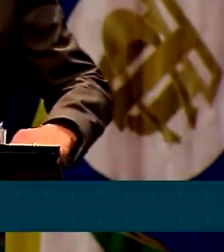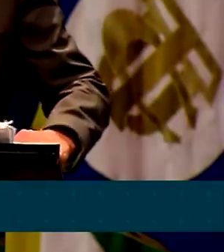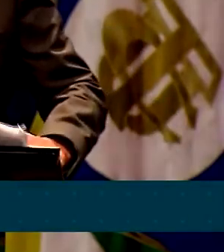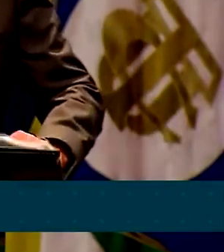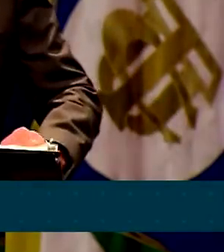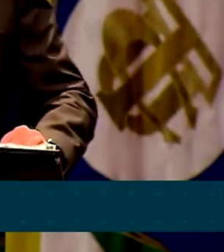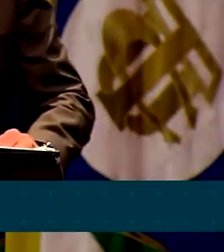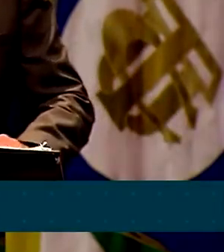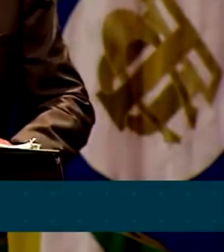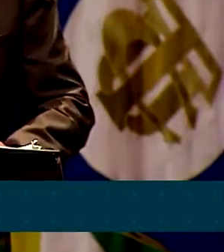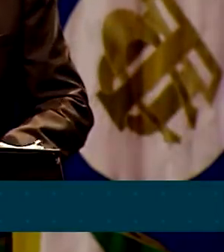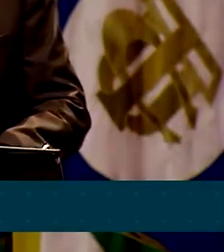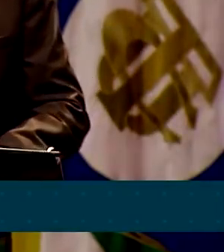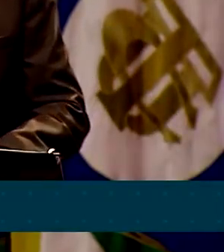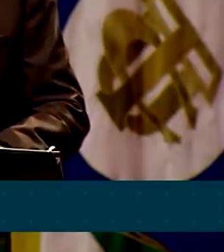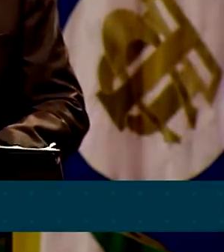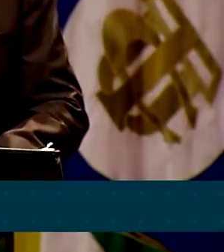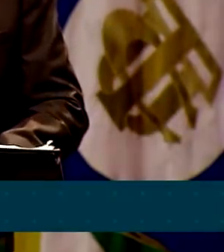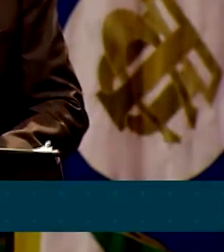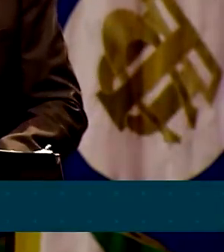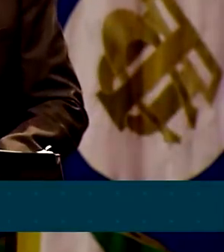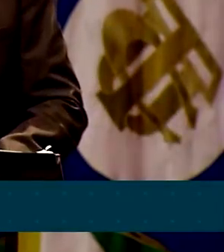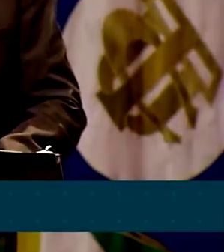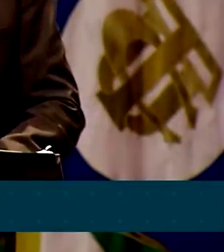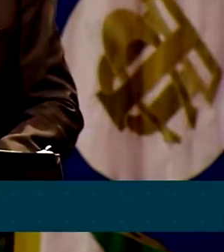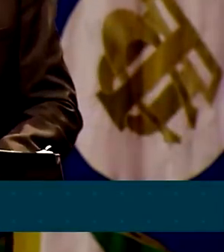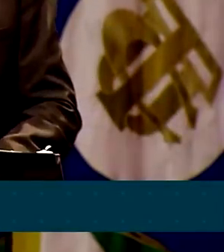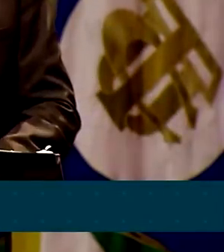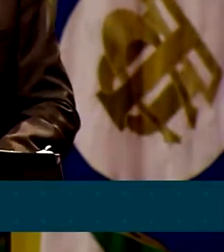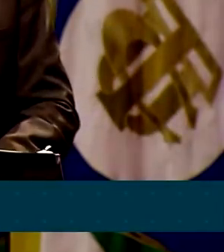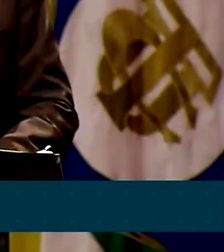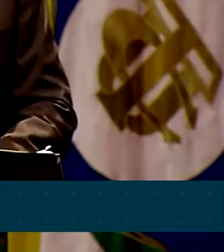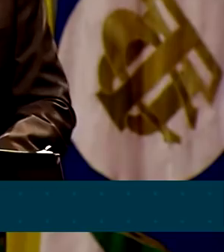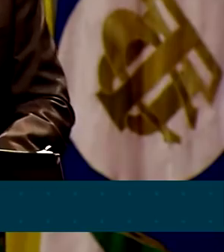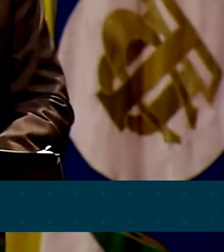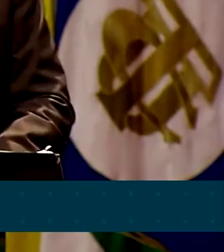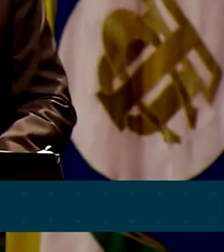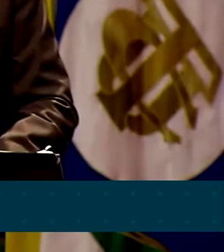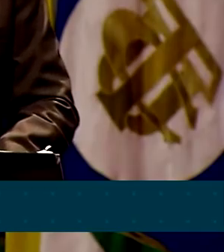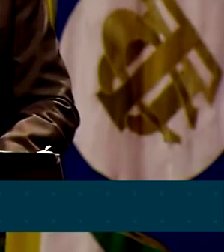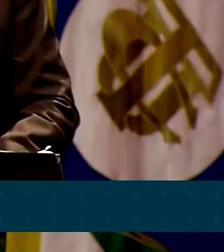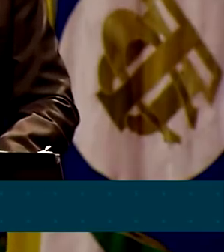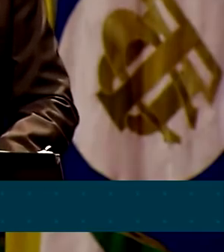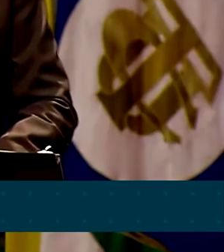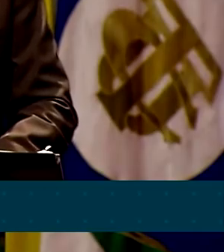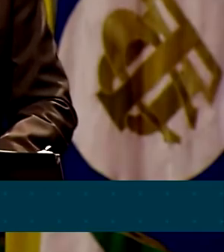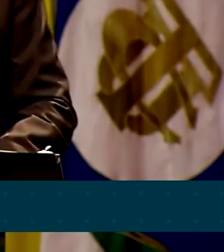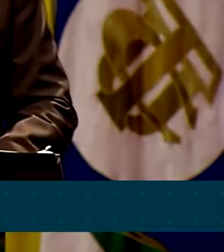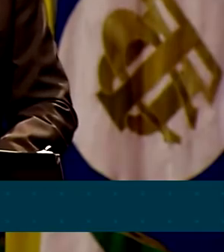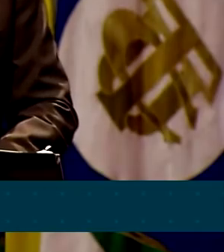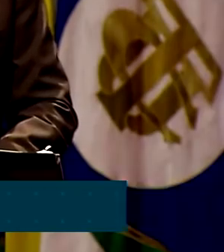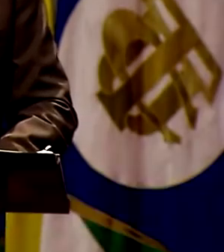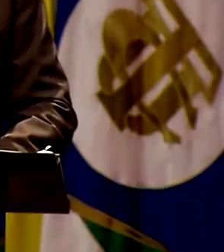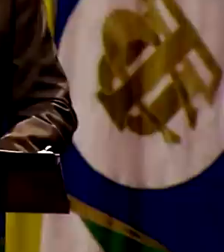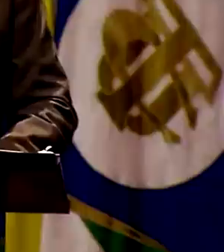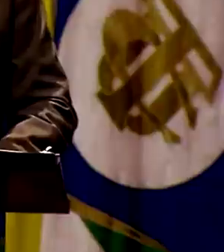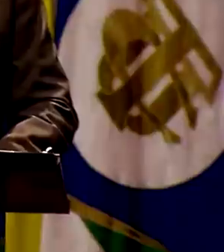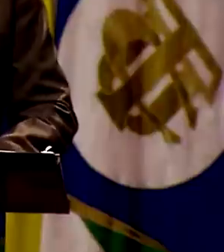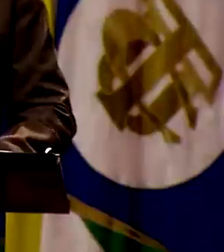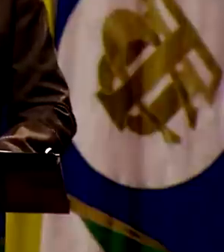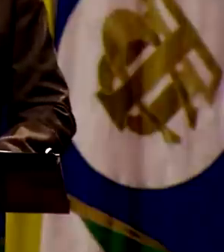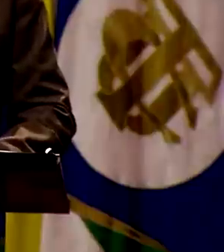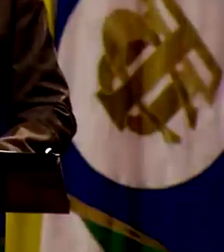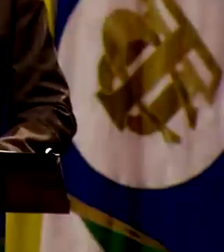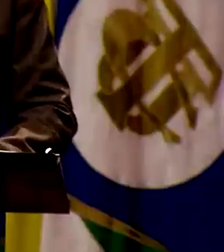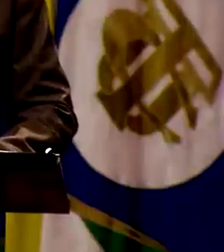ações que passaram pelo Tribunal de Contas da União de forma bastante salutar para todos nós. Ganha